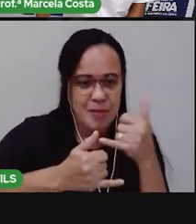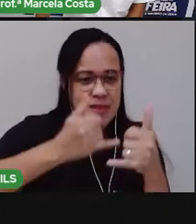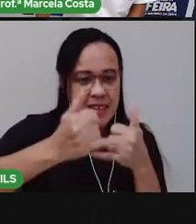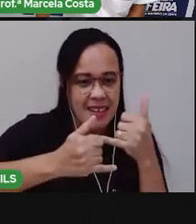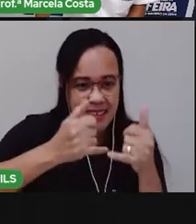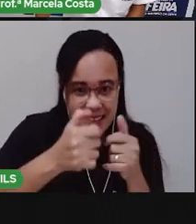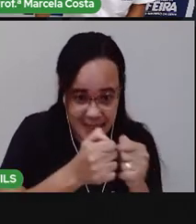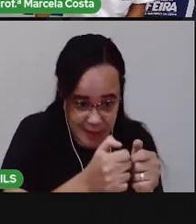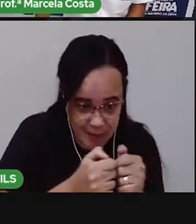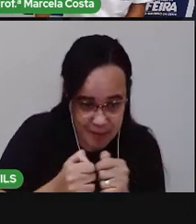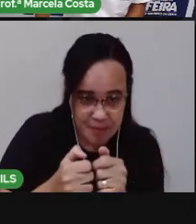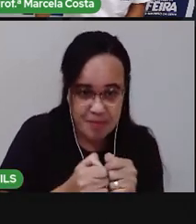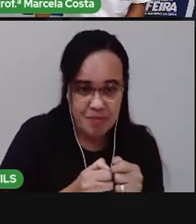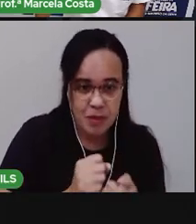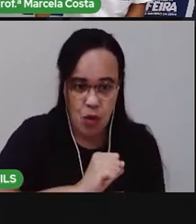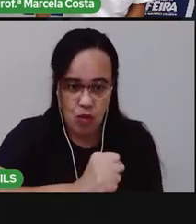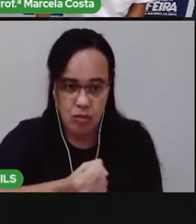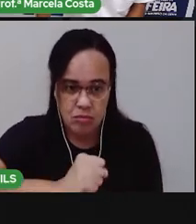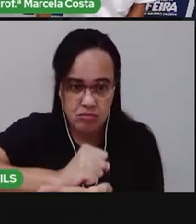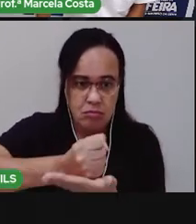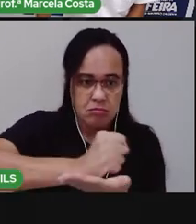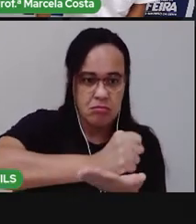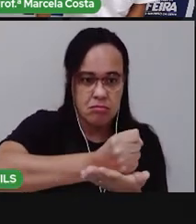Temos também o patins.